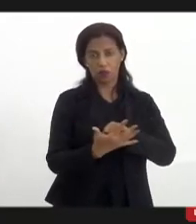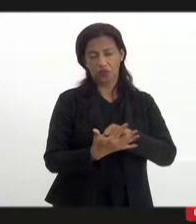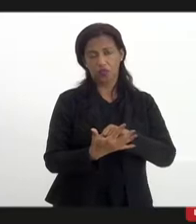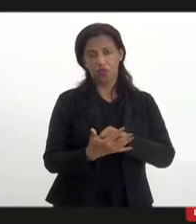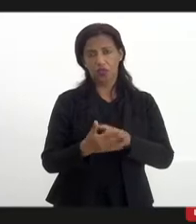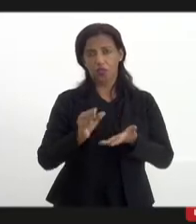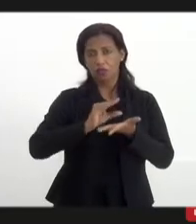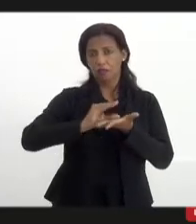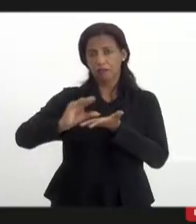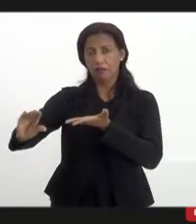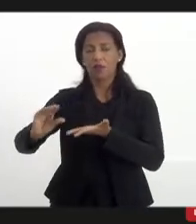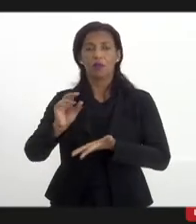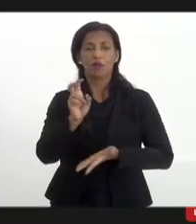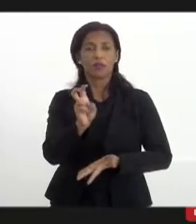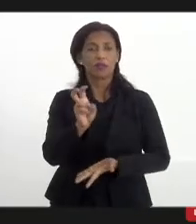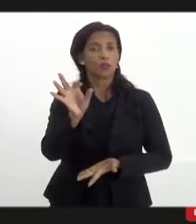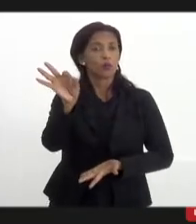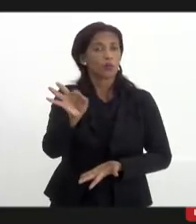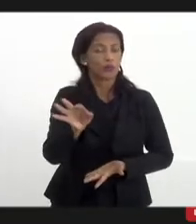5%,